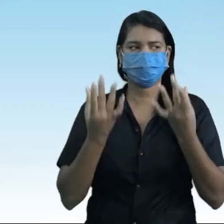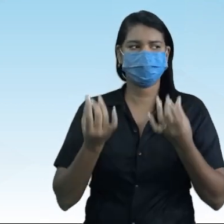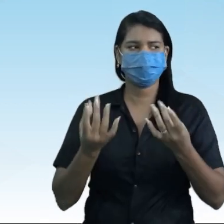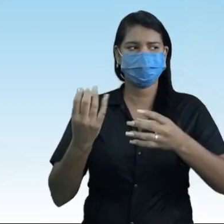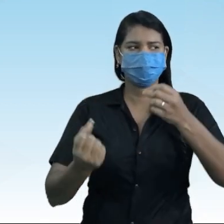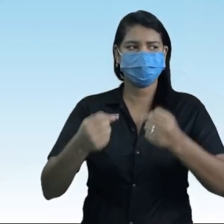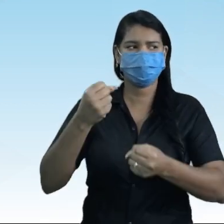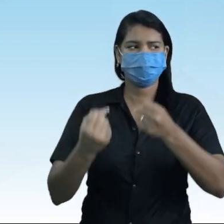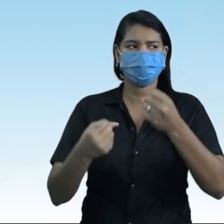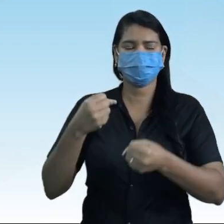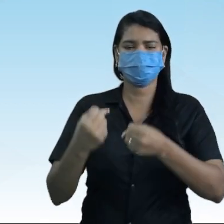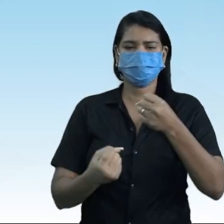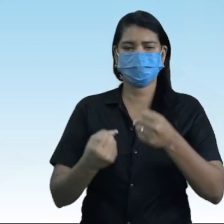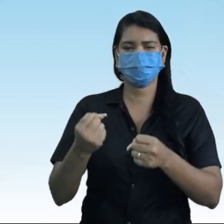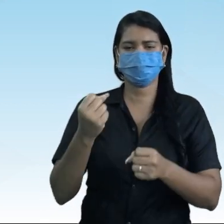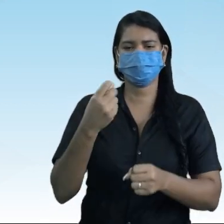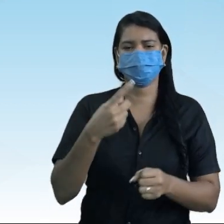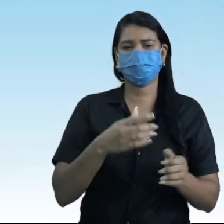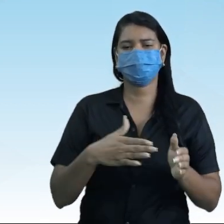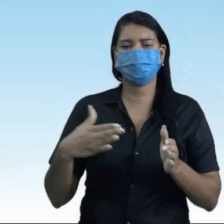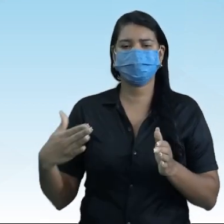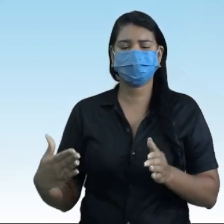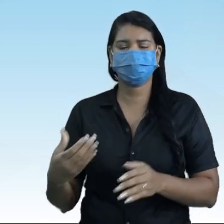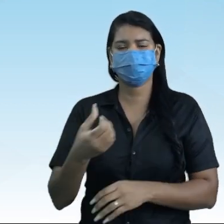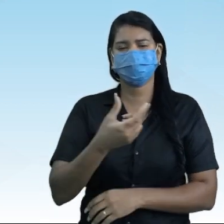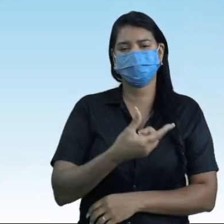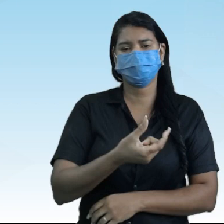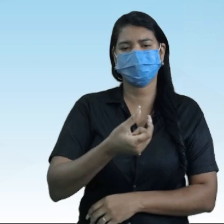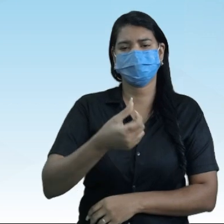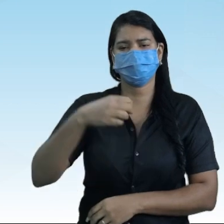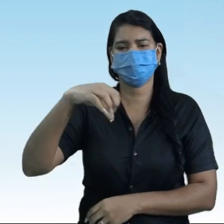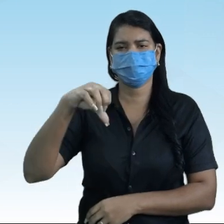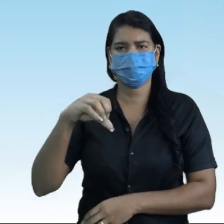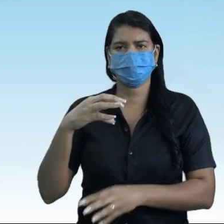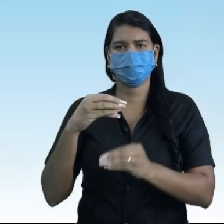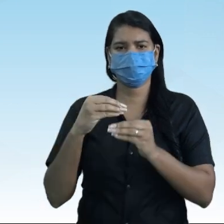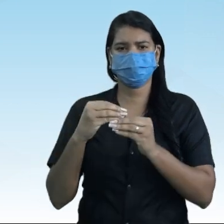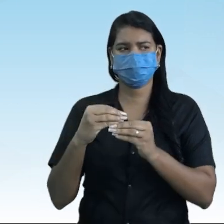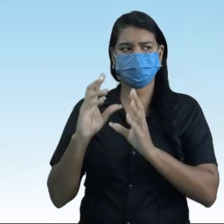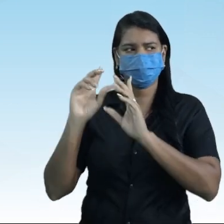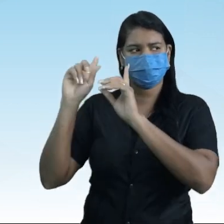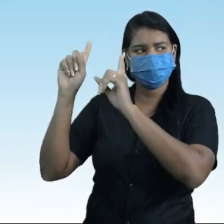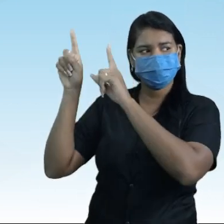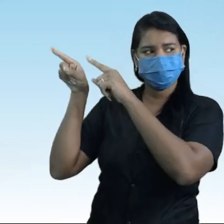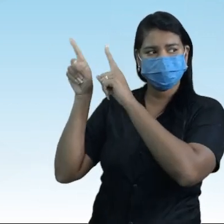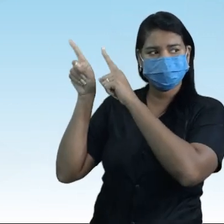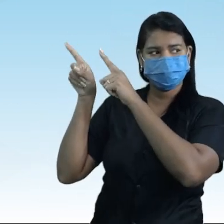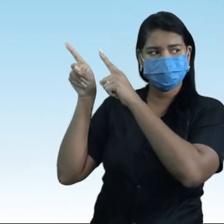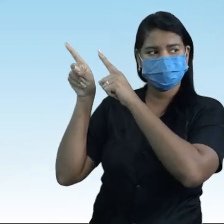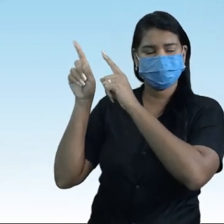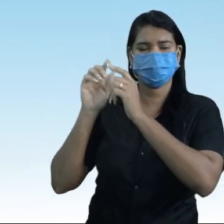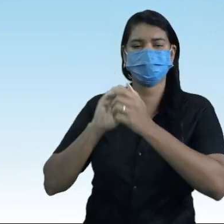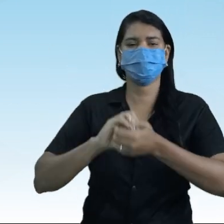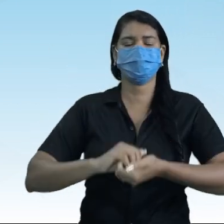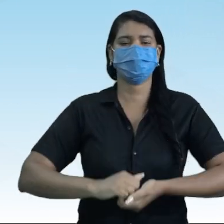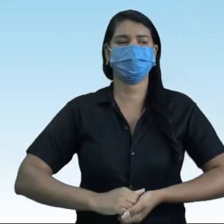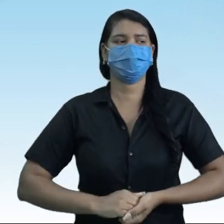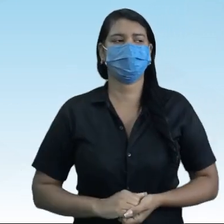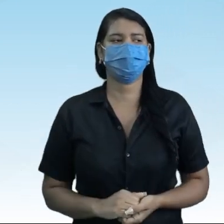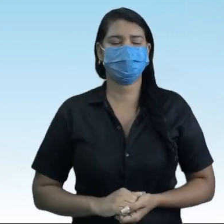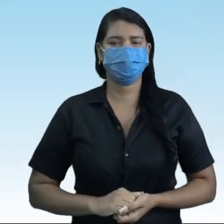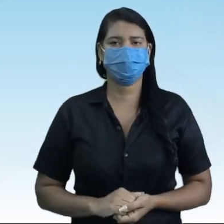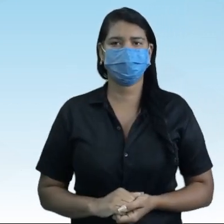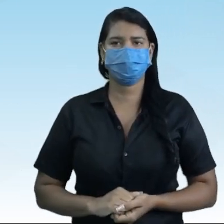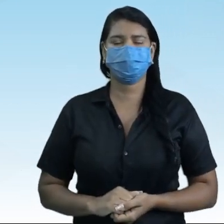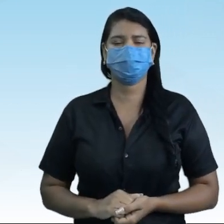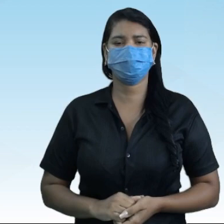automóveis no segundo semestre de 2019 estão registradas nesse gráfico aqui, ó. Que você está vendo do ladinho na tua tela.